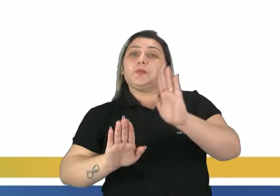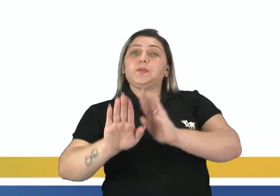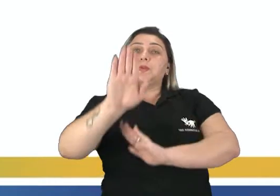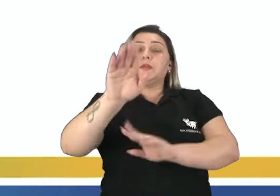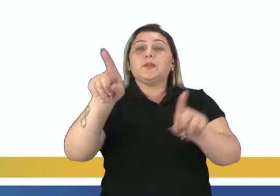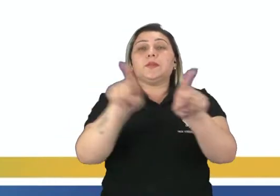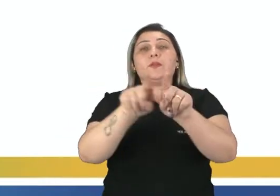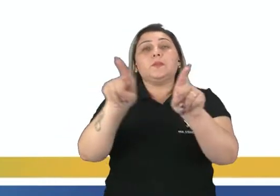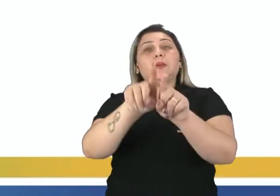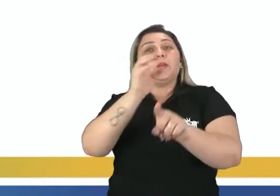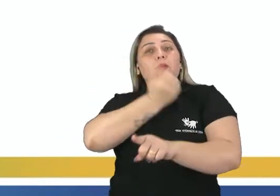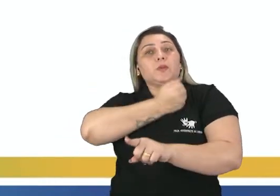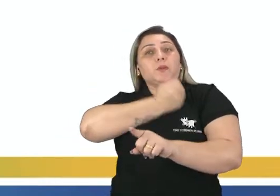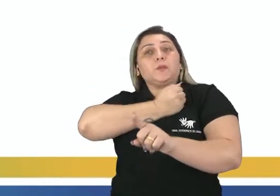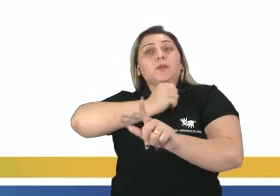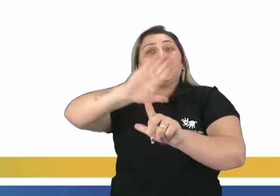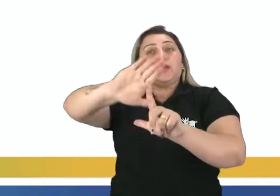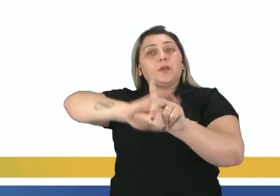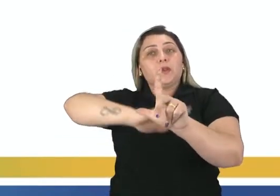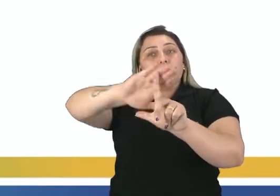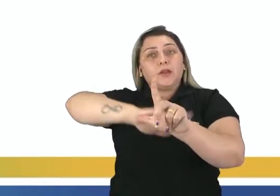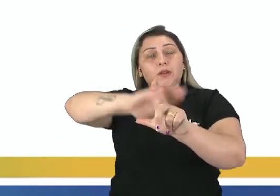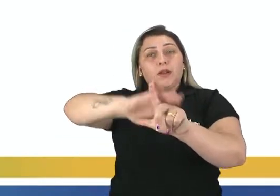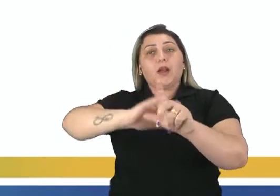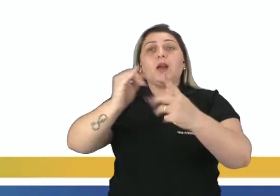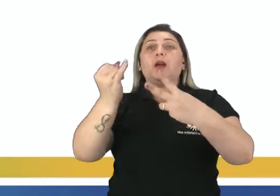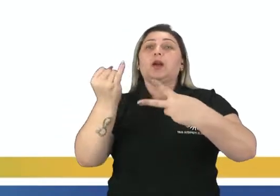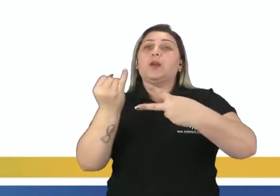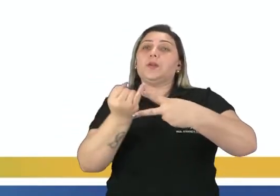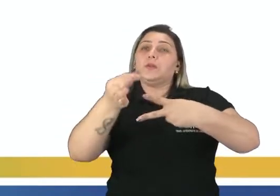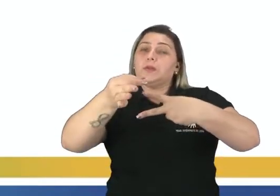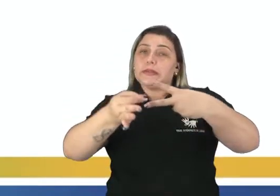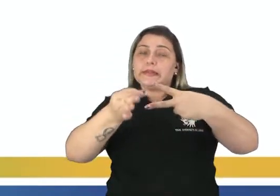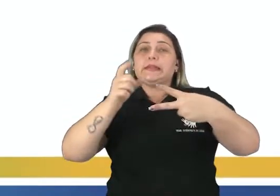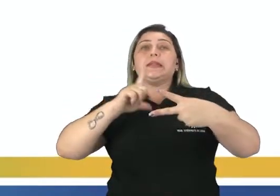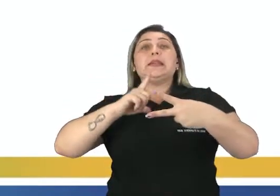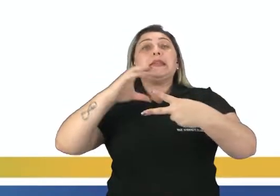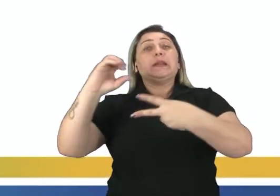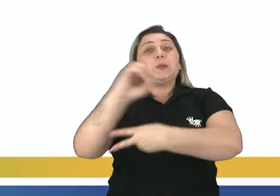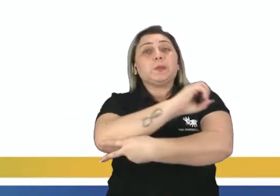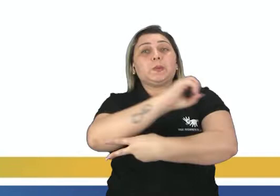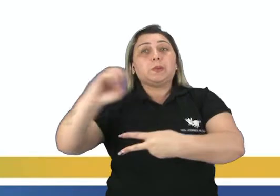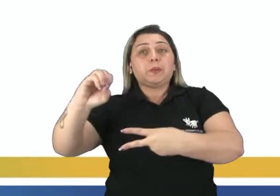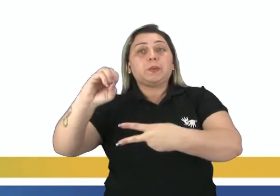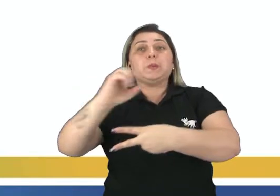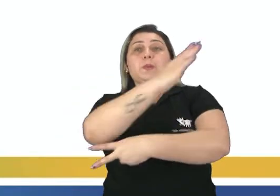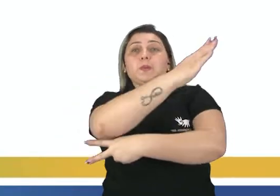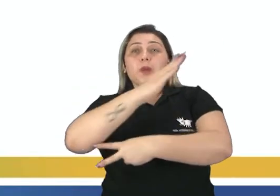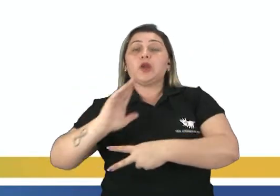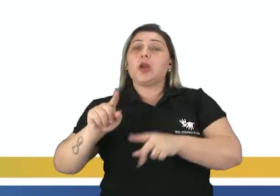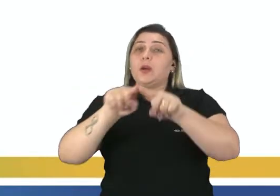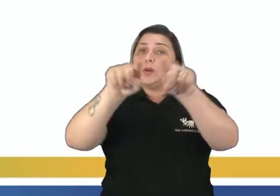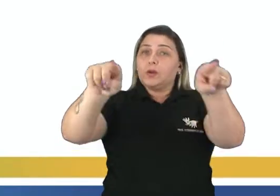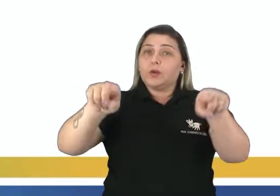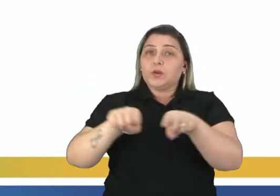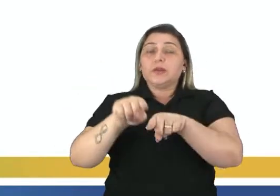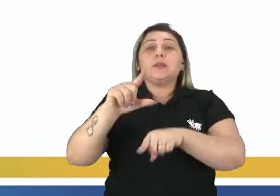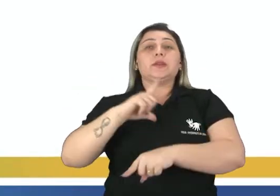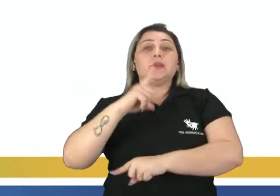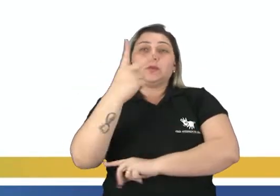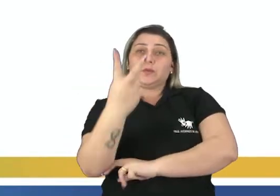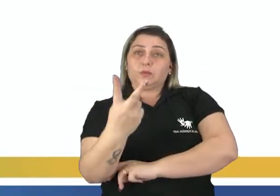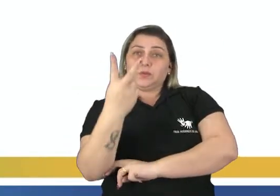também o número de lados do polígono. O triângulo ele possui zero diagonais, já o quadrado possui duas,